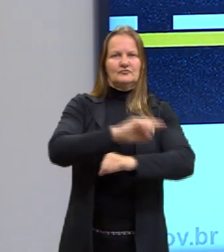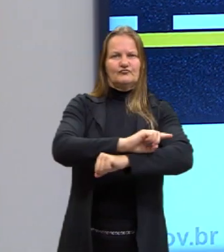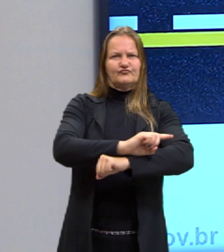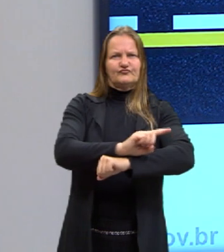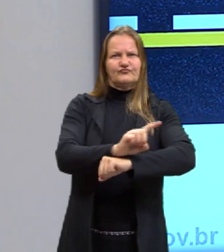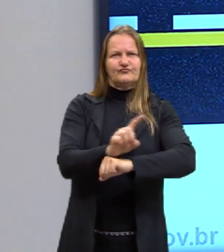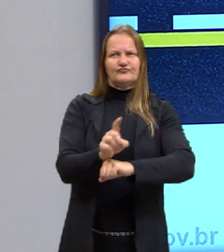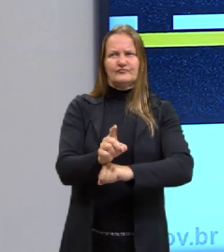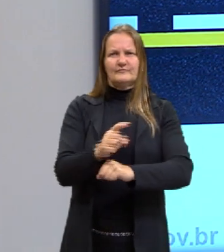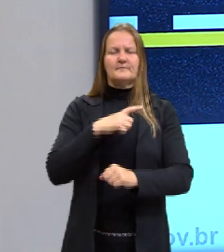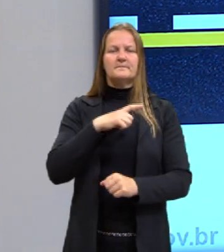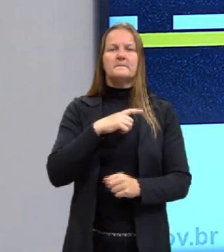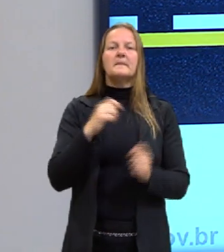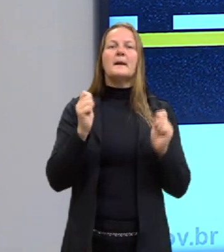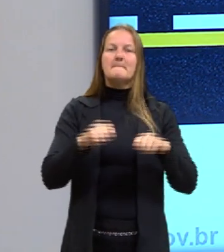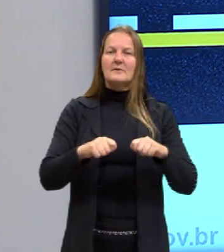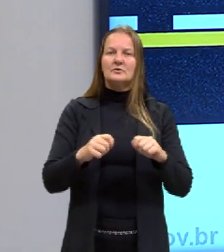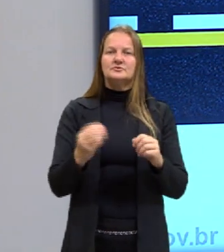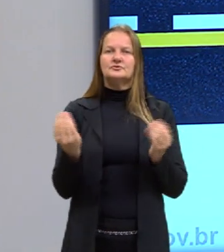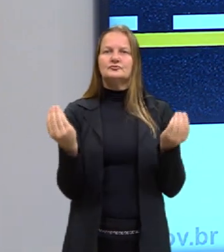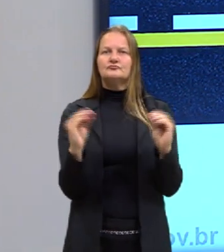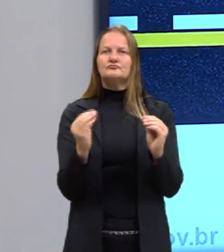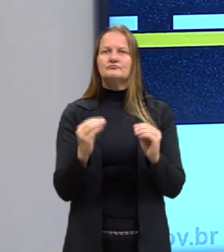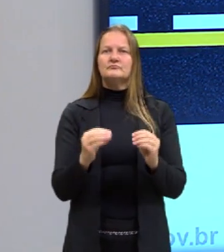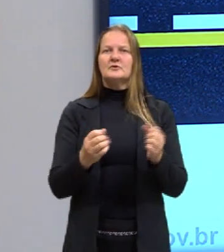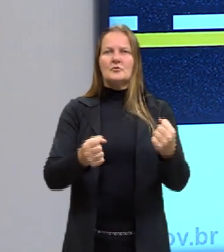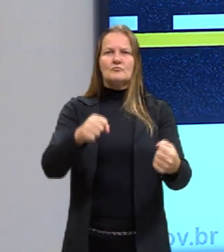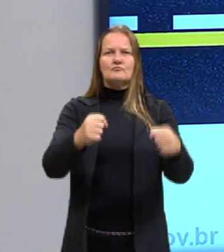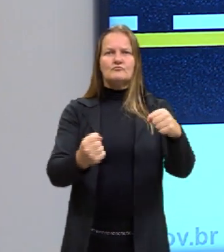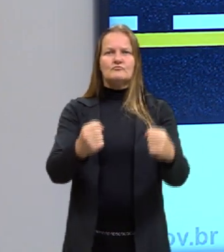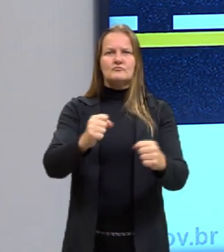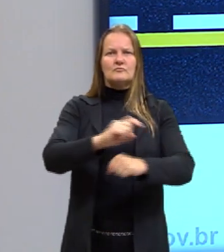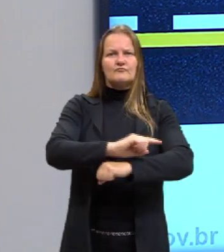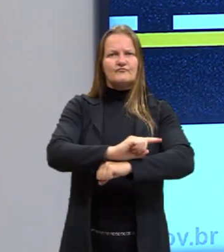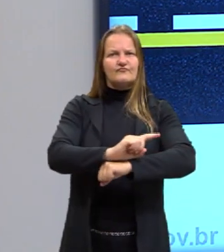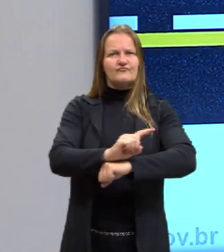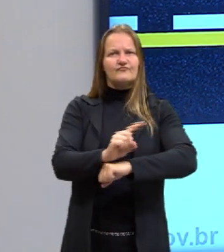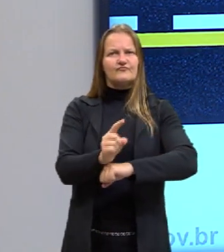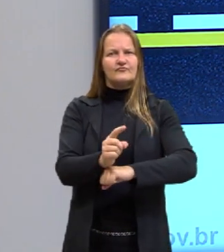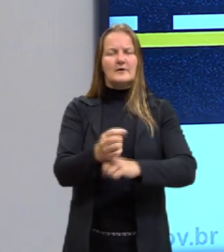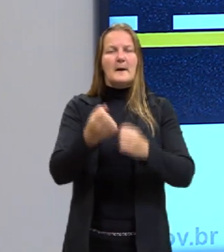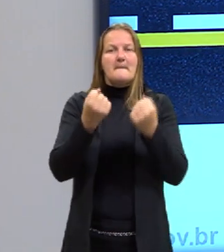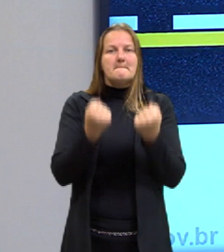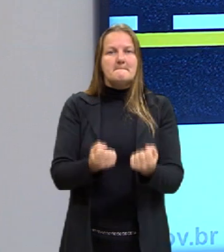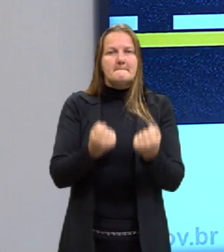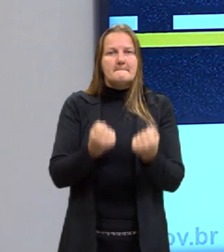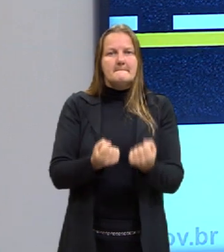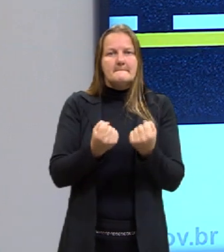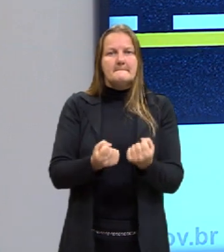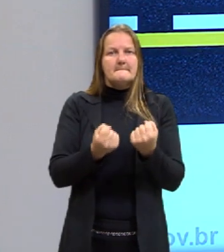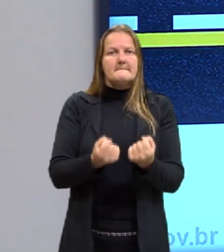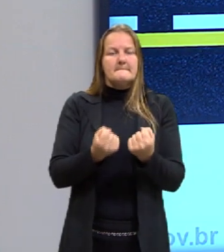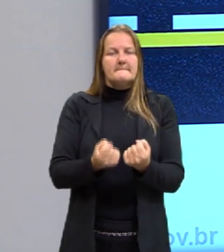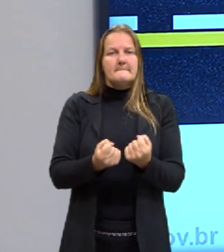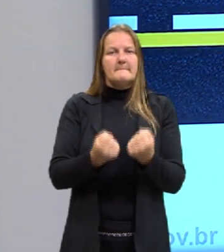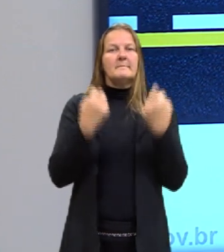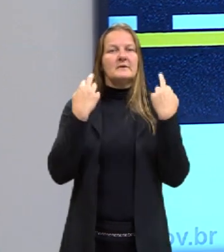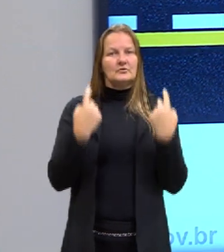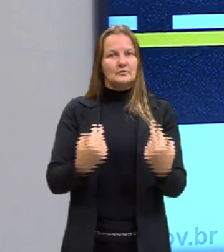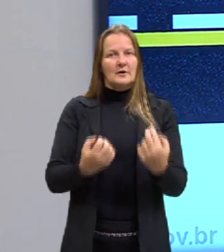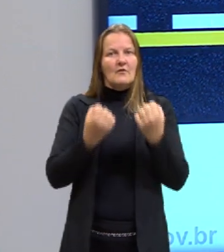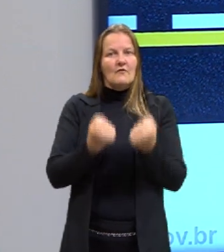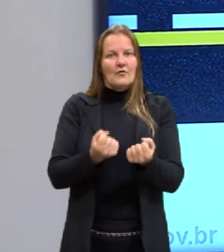Aí, aqui a gente pode colocar, nesse carro, a força normal e a força peso. Certo? Como a gente já vinha